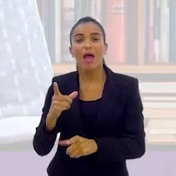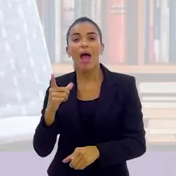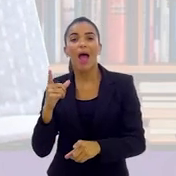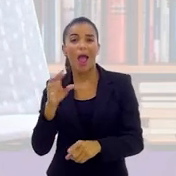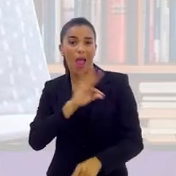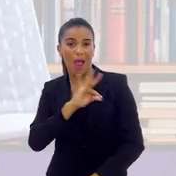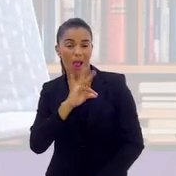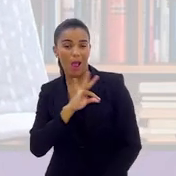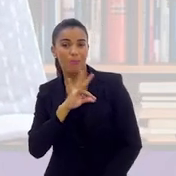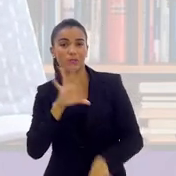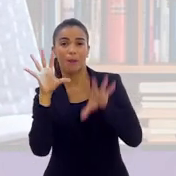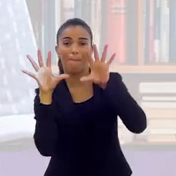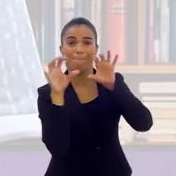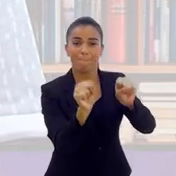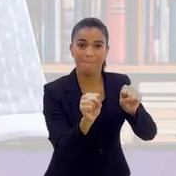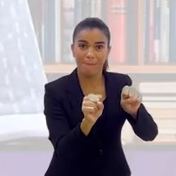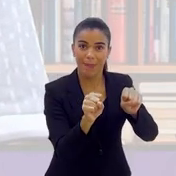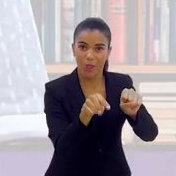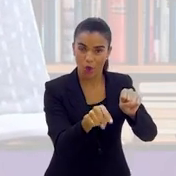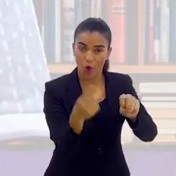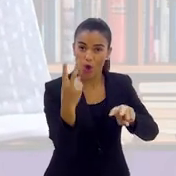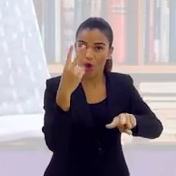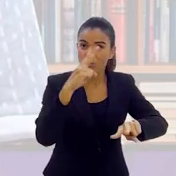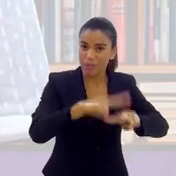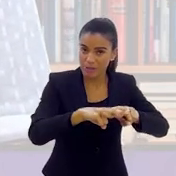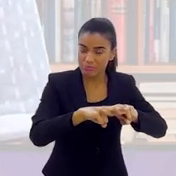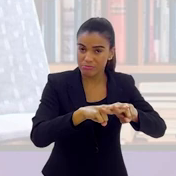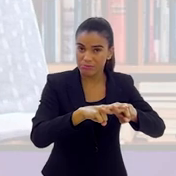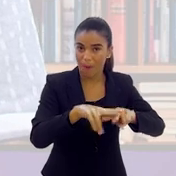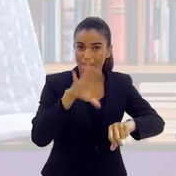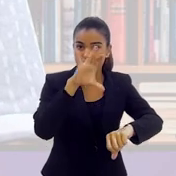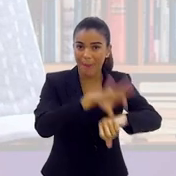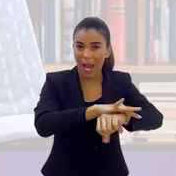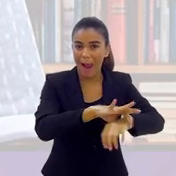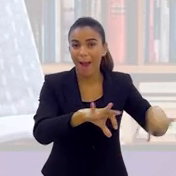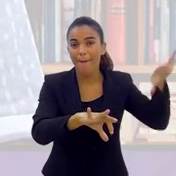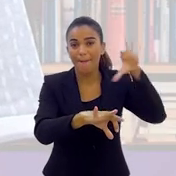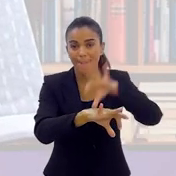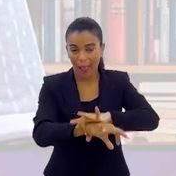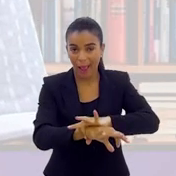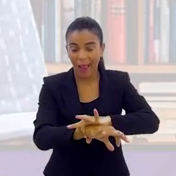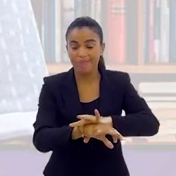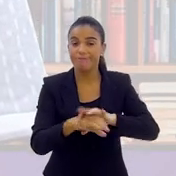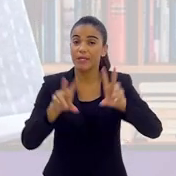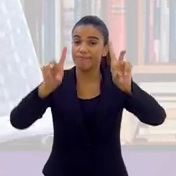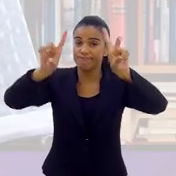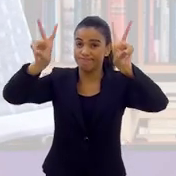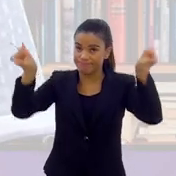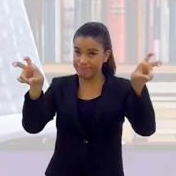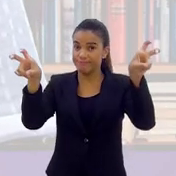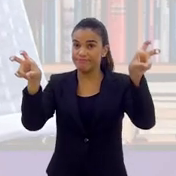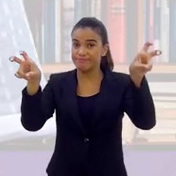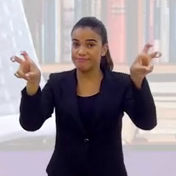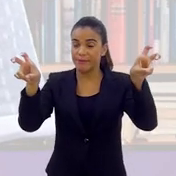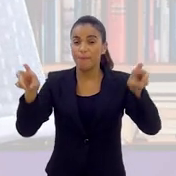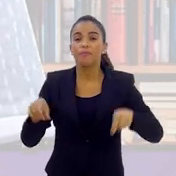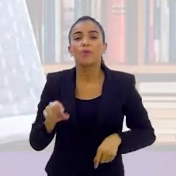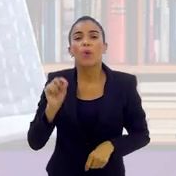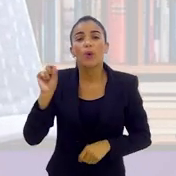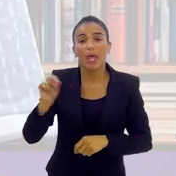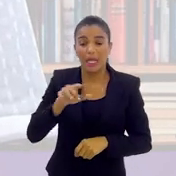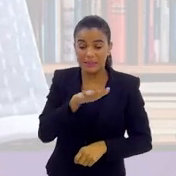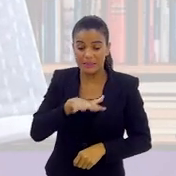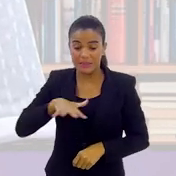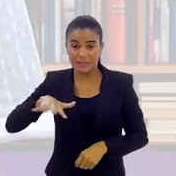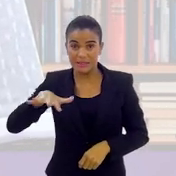rendido depois por policiais militares, foi preso na oportunidade, e abre aspas, que diz o juiz,